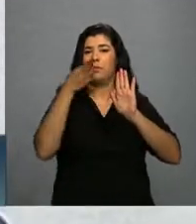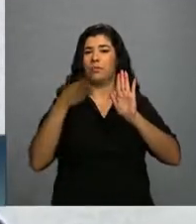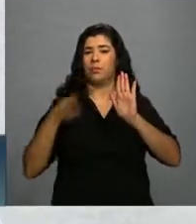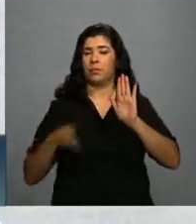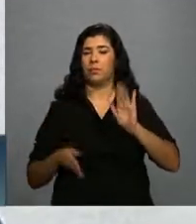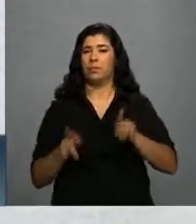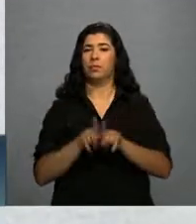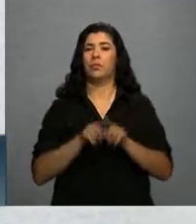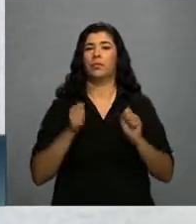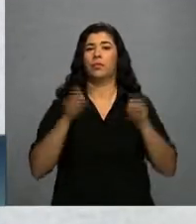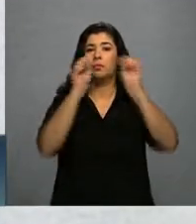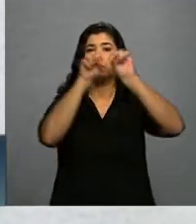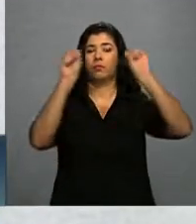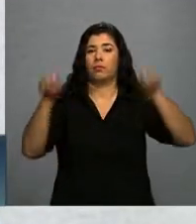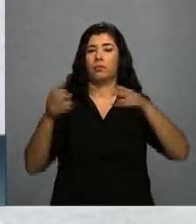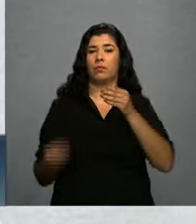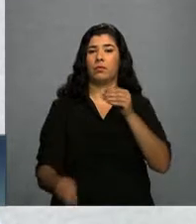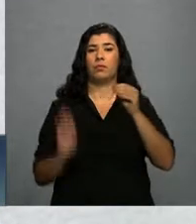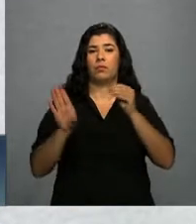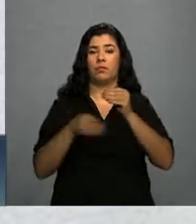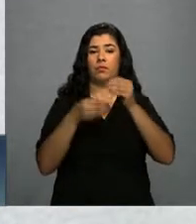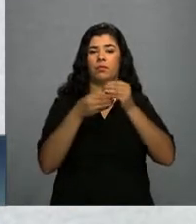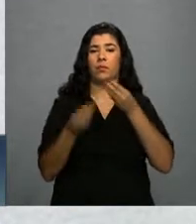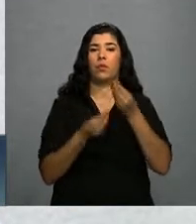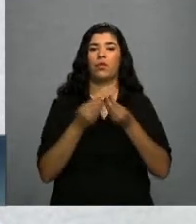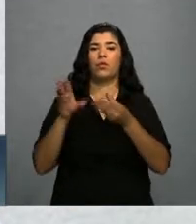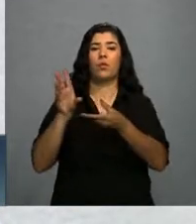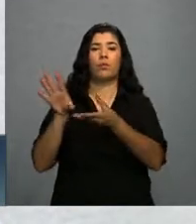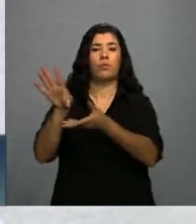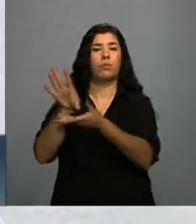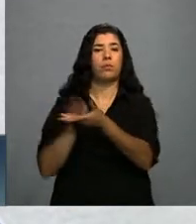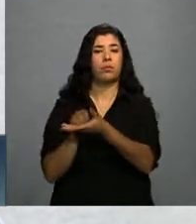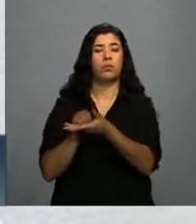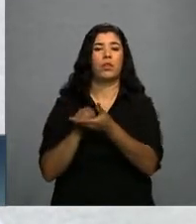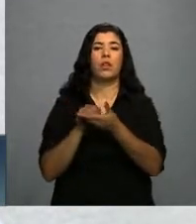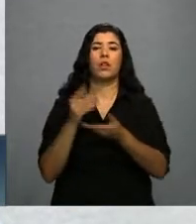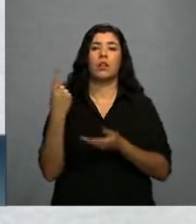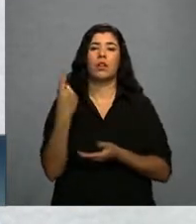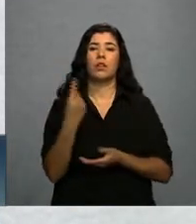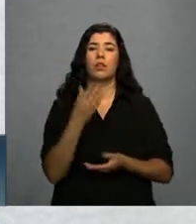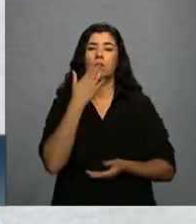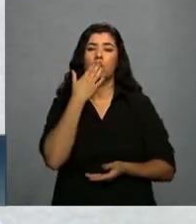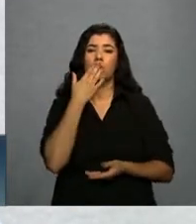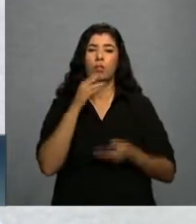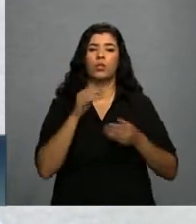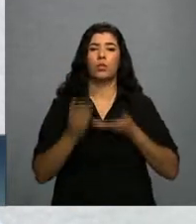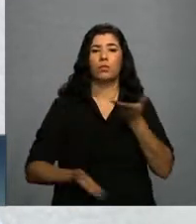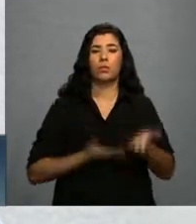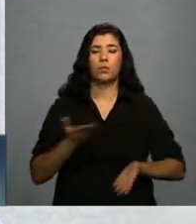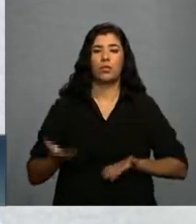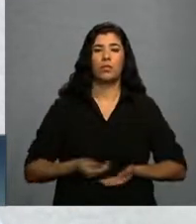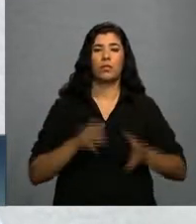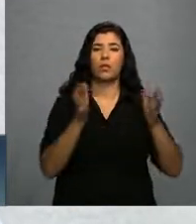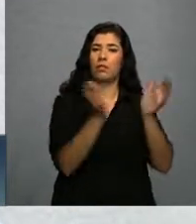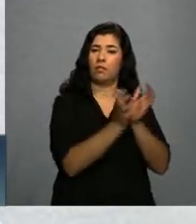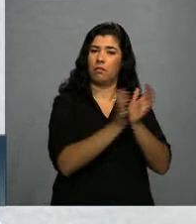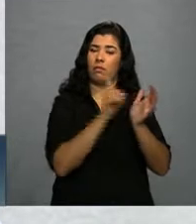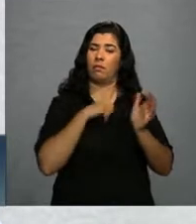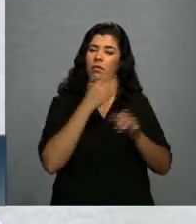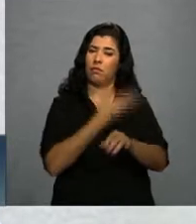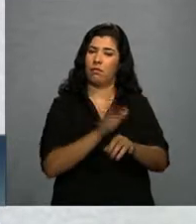vai ser implantado de acordo com a adesão do serviço. Então, os serviços que fizerem a adesão, vai ter sua equipe treinada,